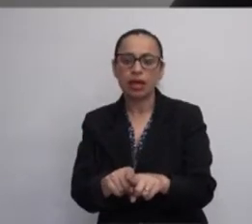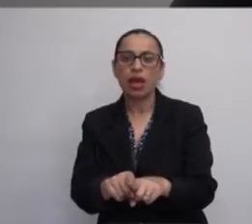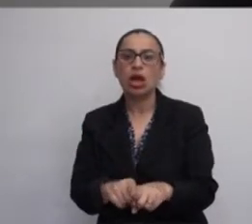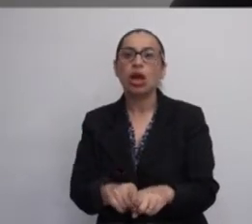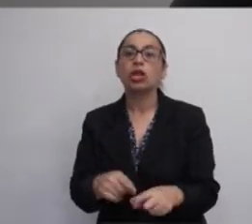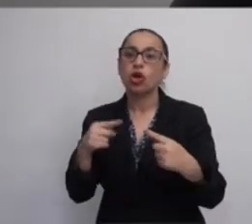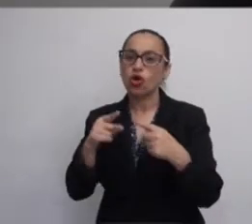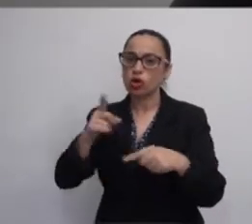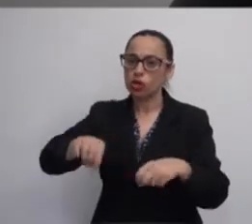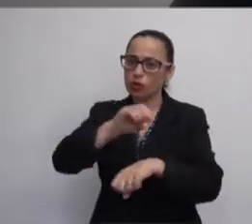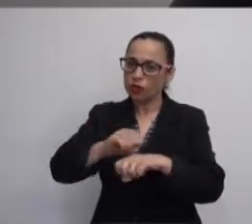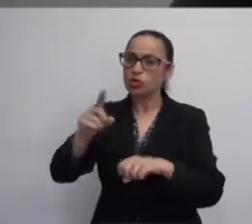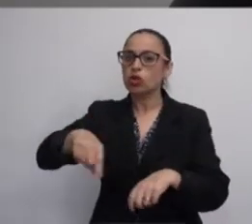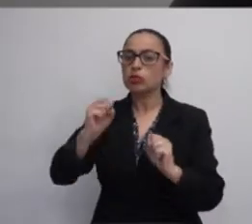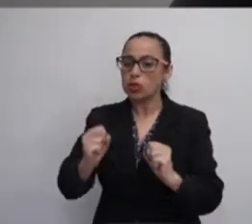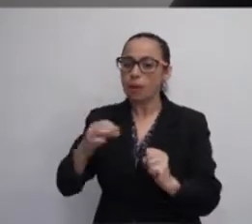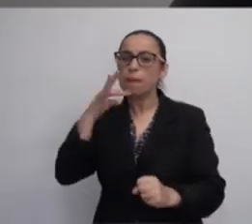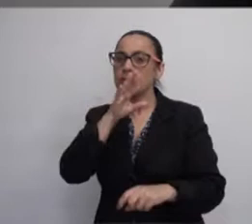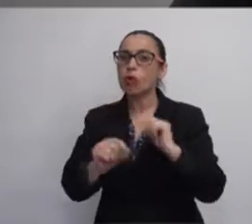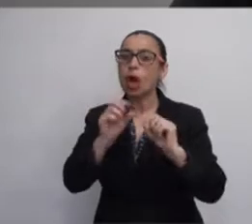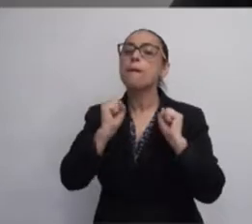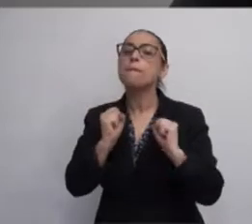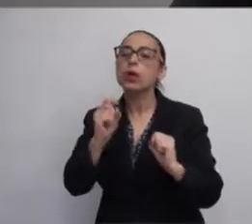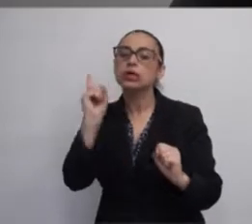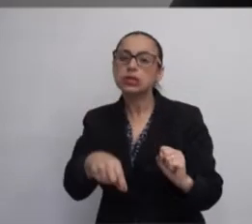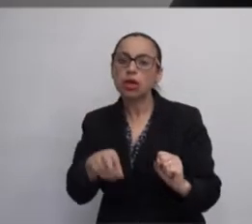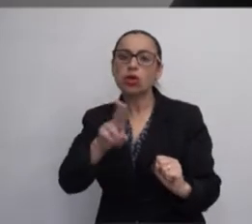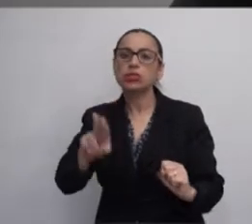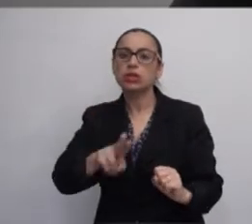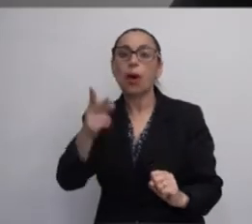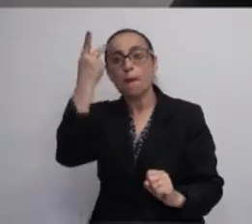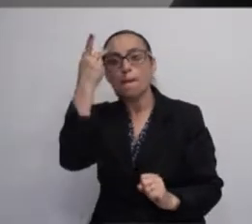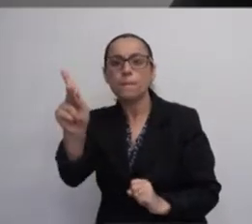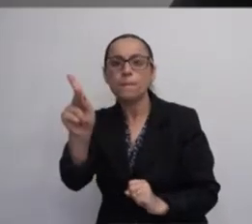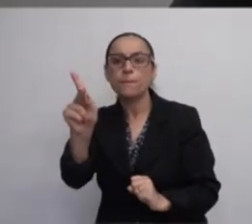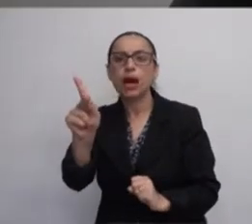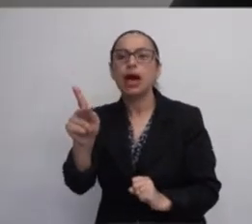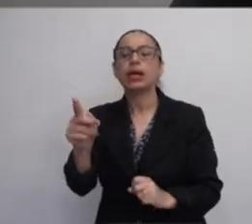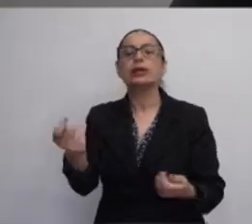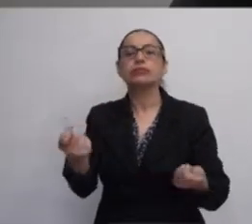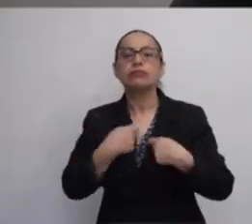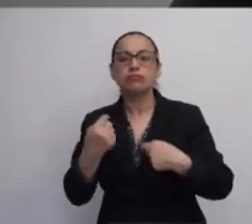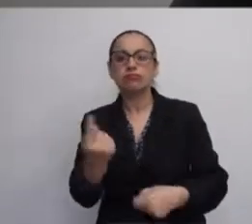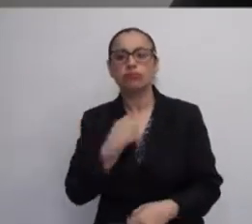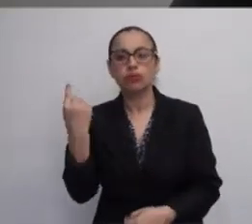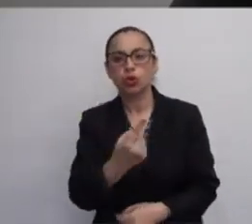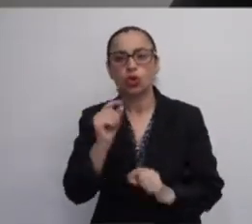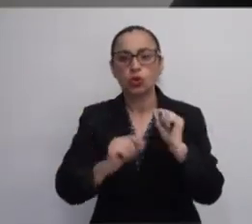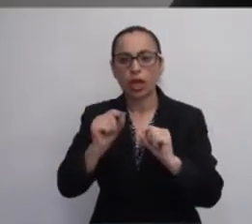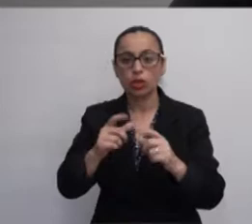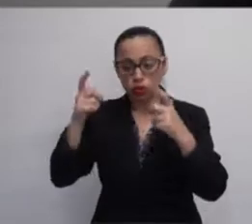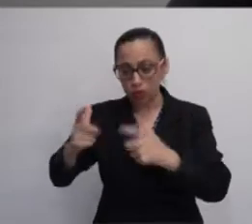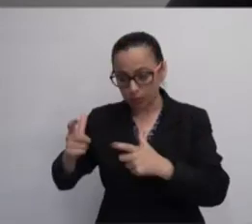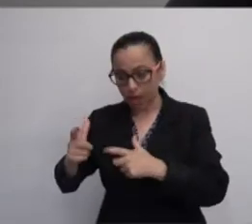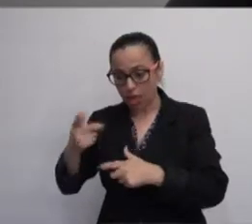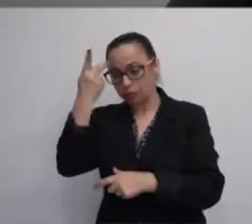nossa oficina, nós podemos perceber que ele pode ser utilizado para nos levar de um espaço ao